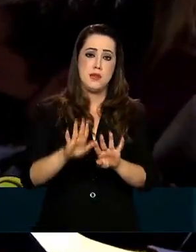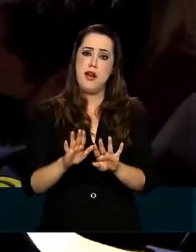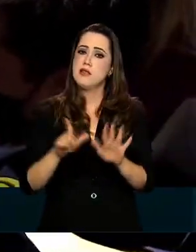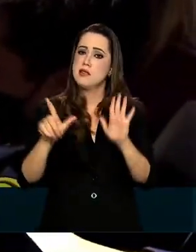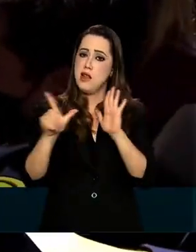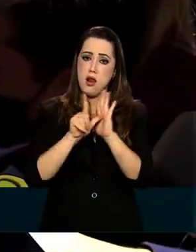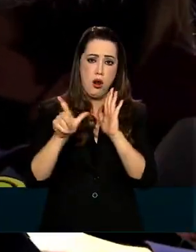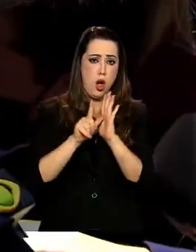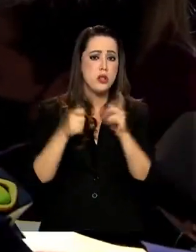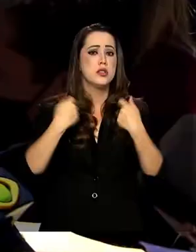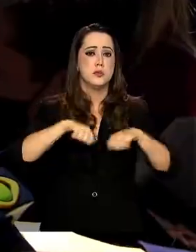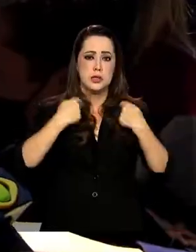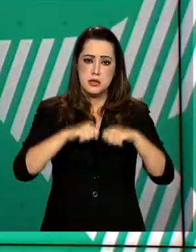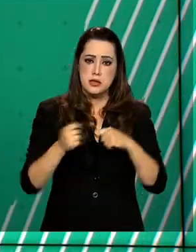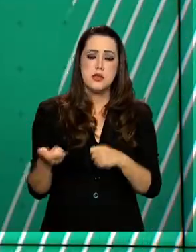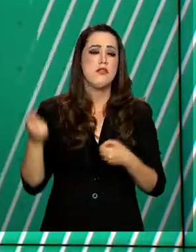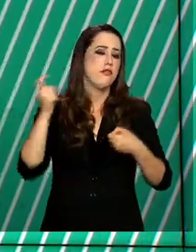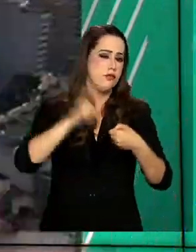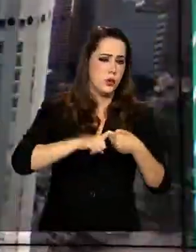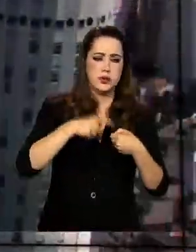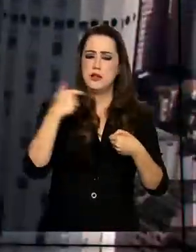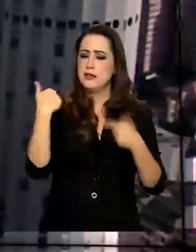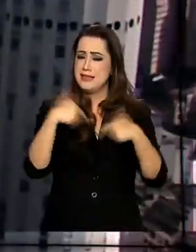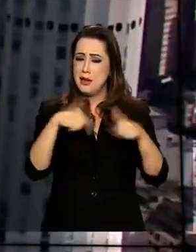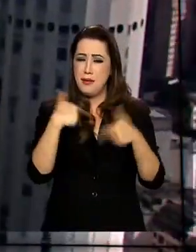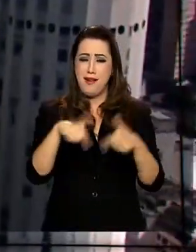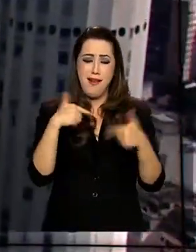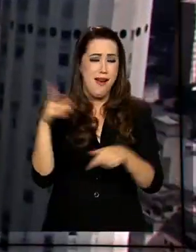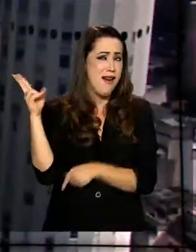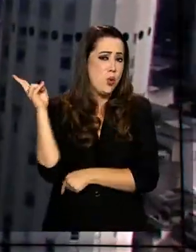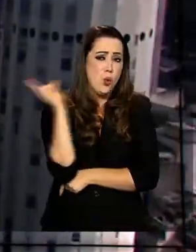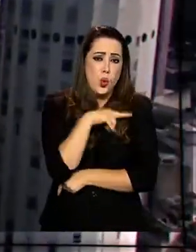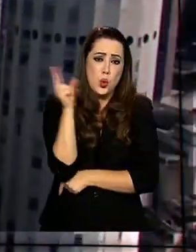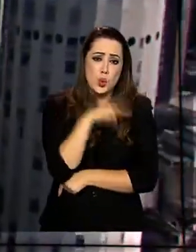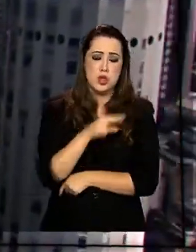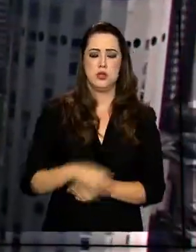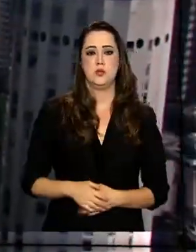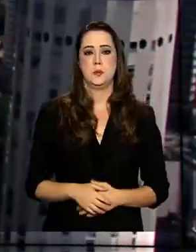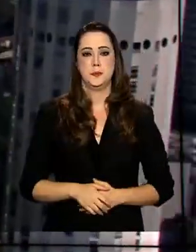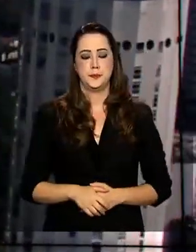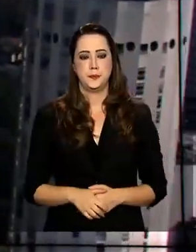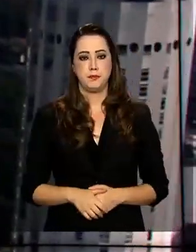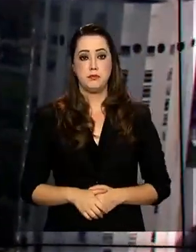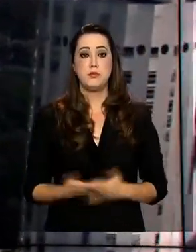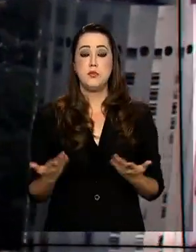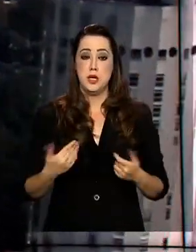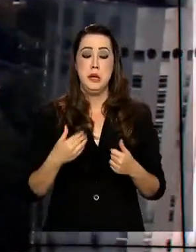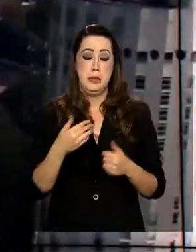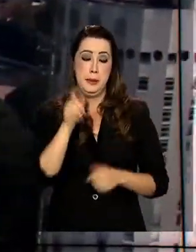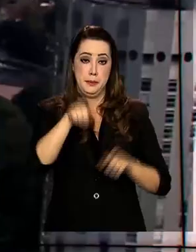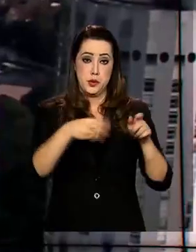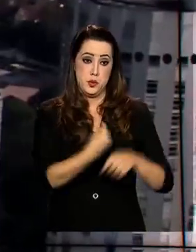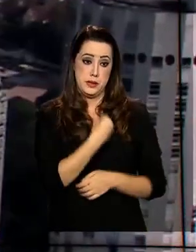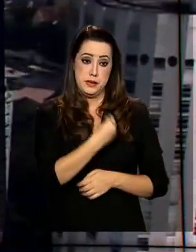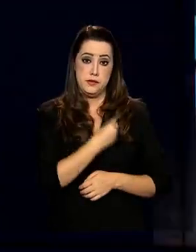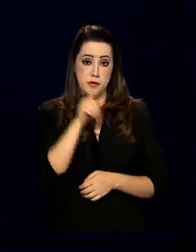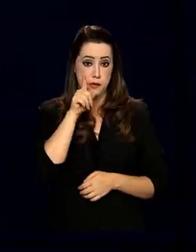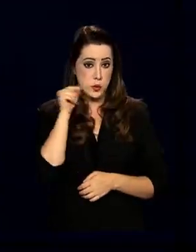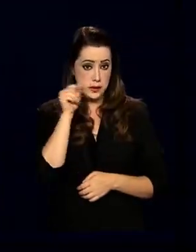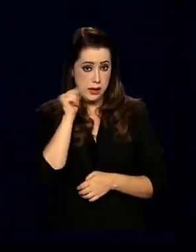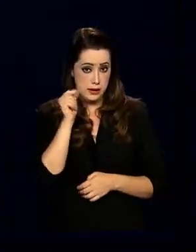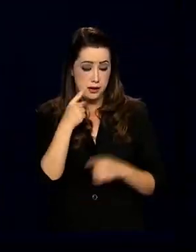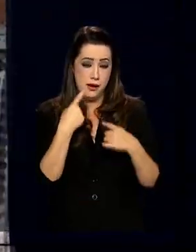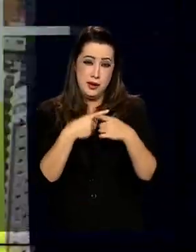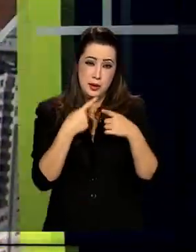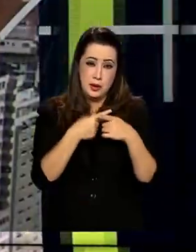voltar urgentemente a trabalhar. Pessoas que moram perto do reservatório de Jati, no Ceará, e tiveram que deixar